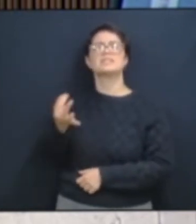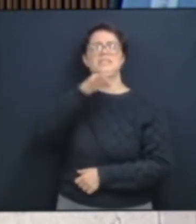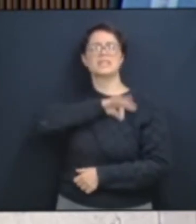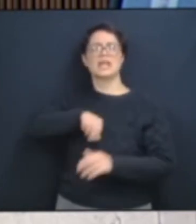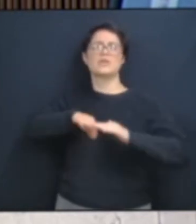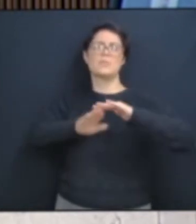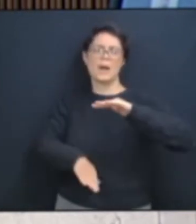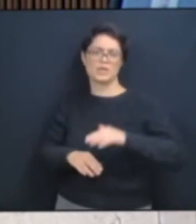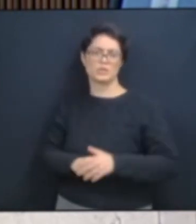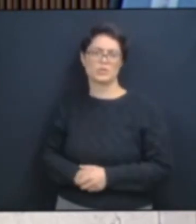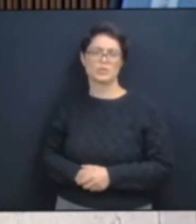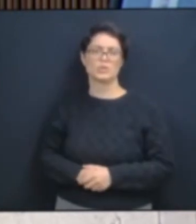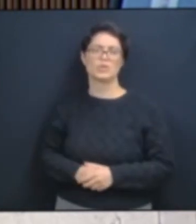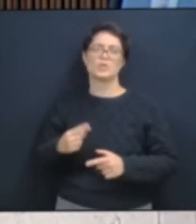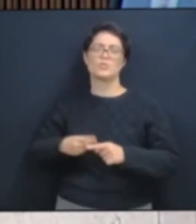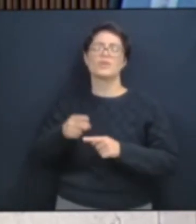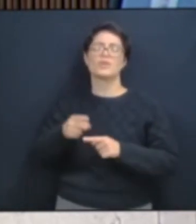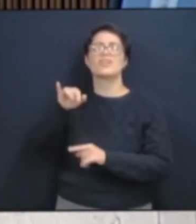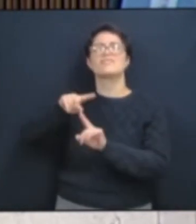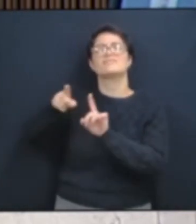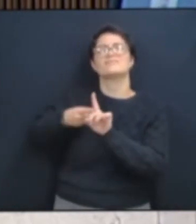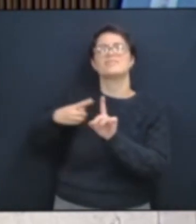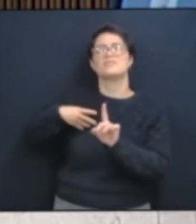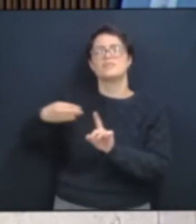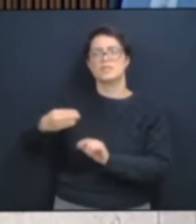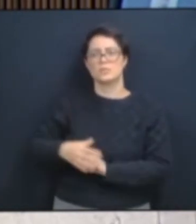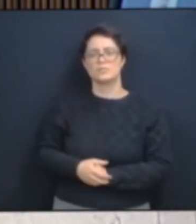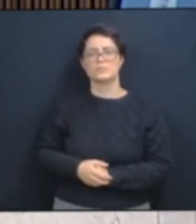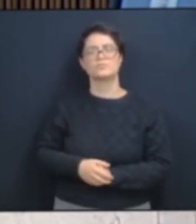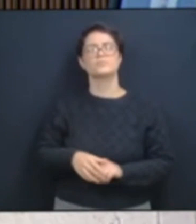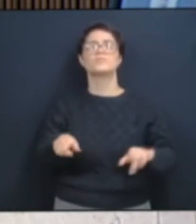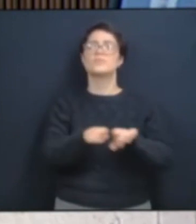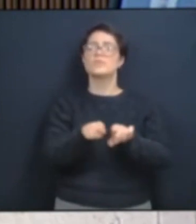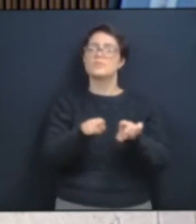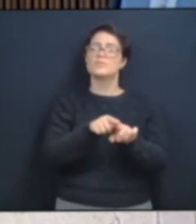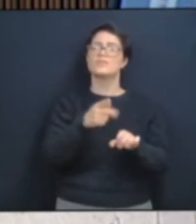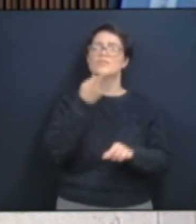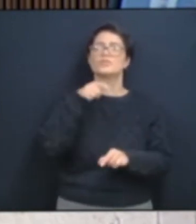Fui com os meus três filhos, o outro foi também, foram quatro.